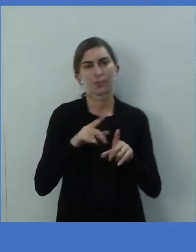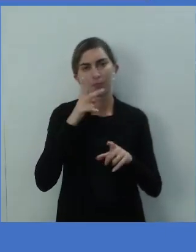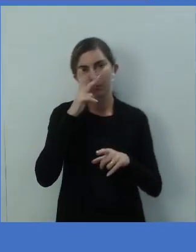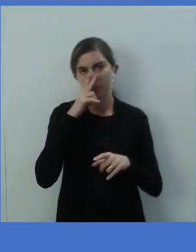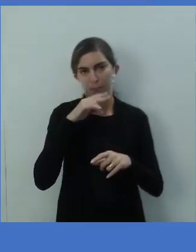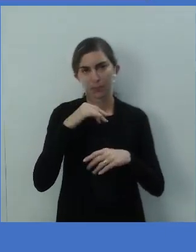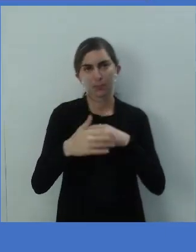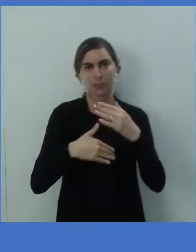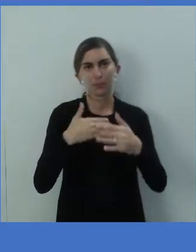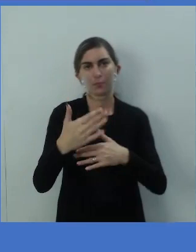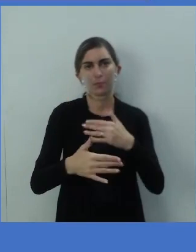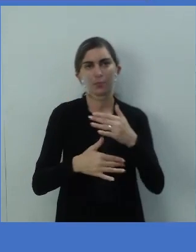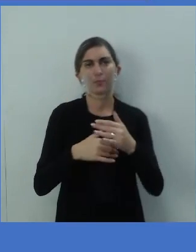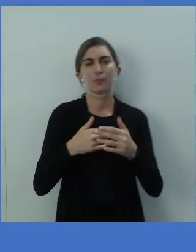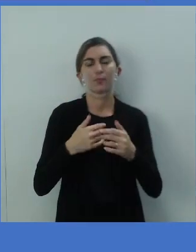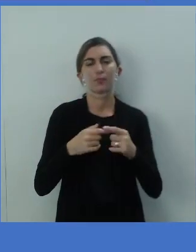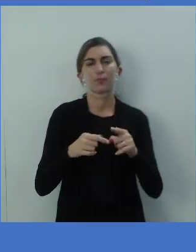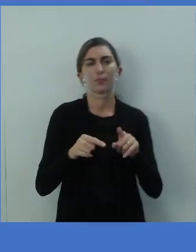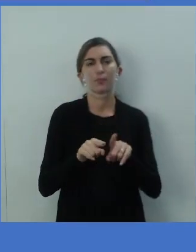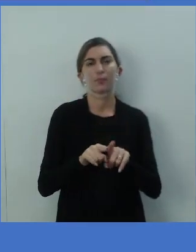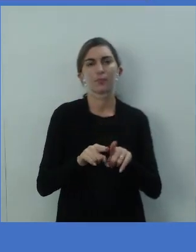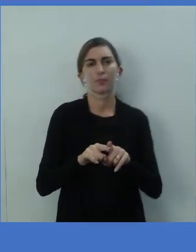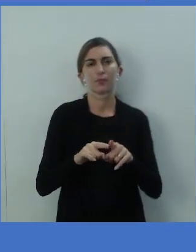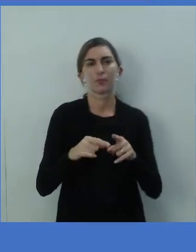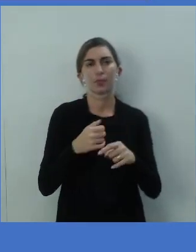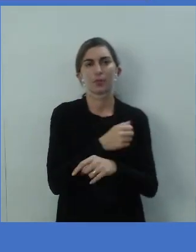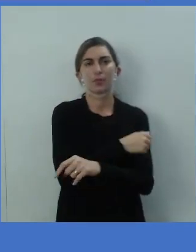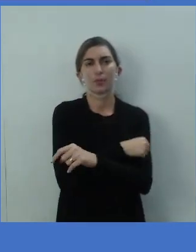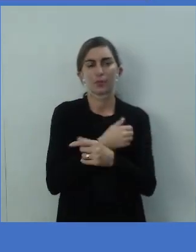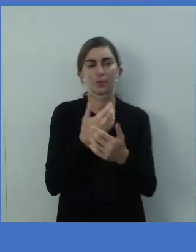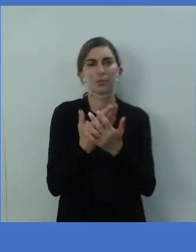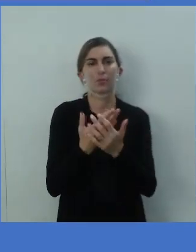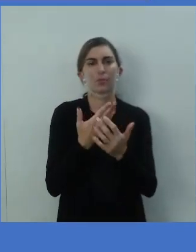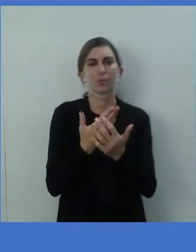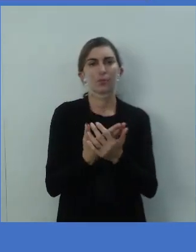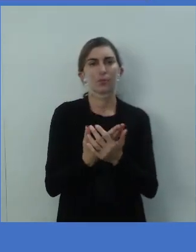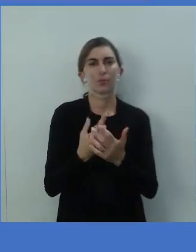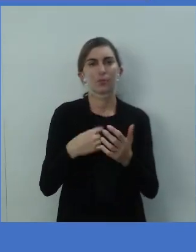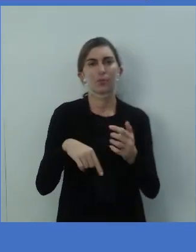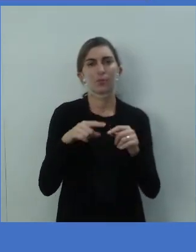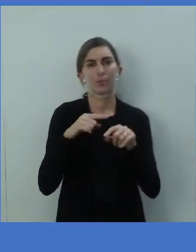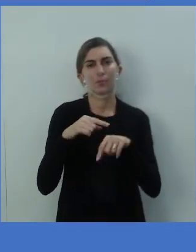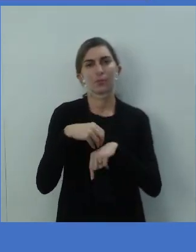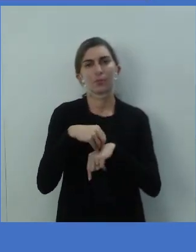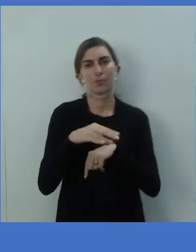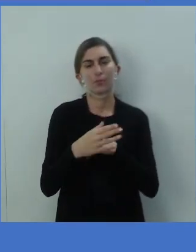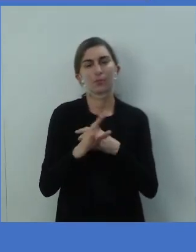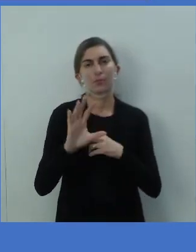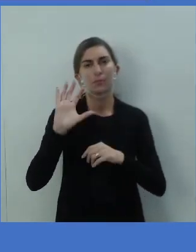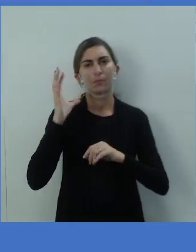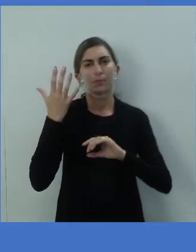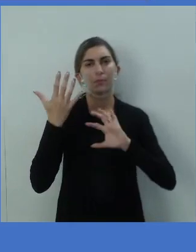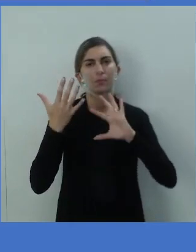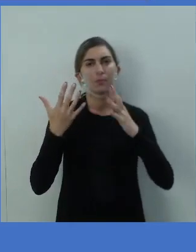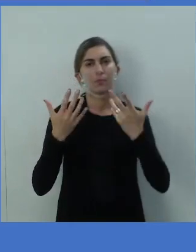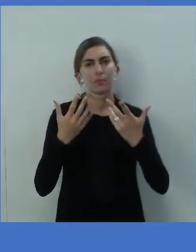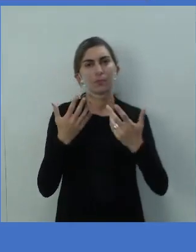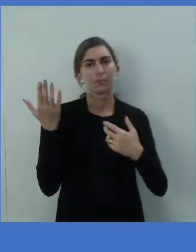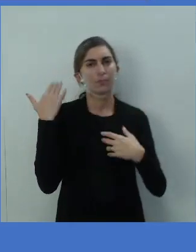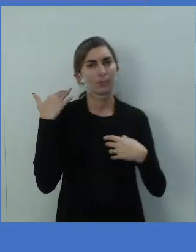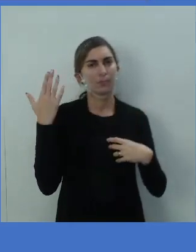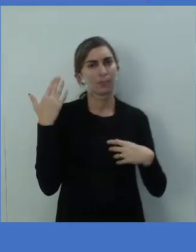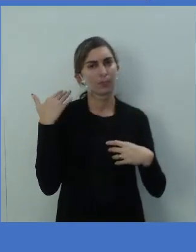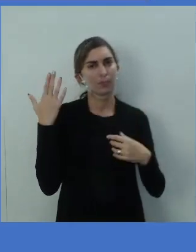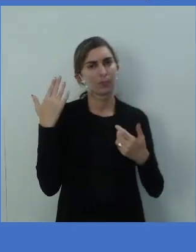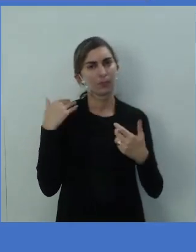exceto proibição para a nossa aula de hoje, mas que ele indica aí situações do passado,